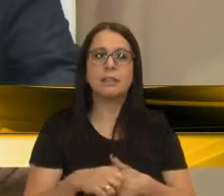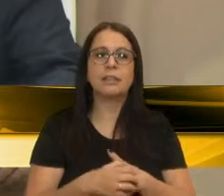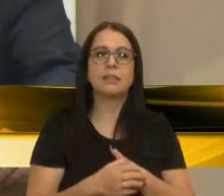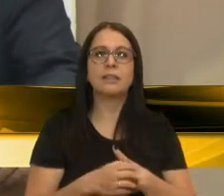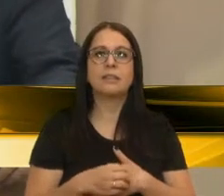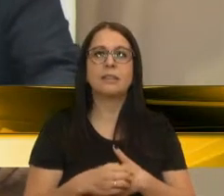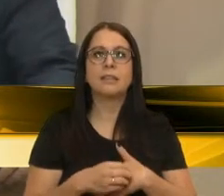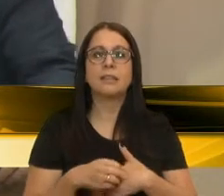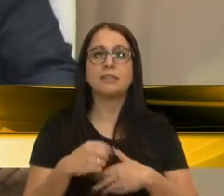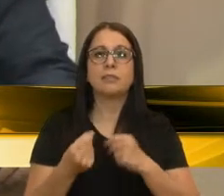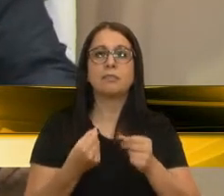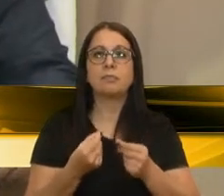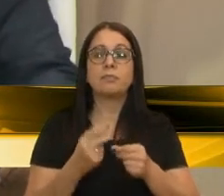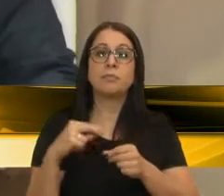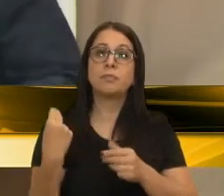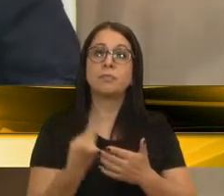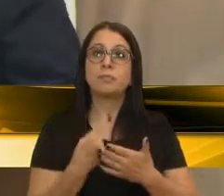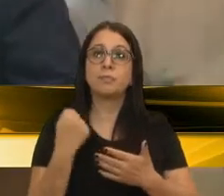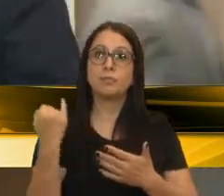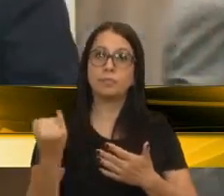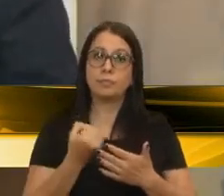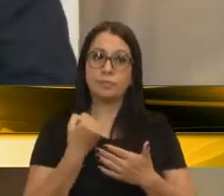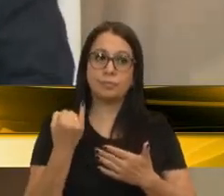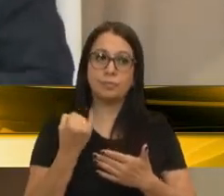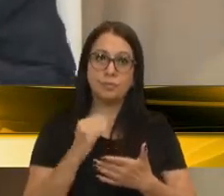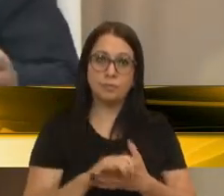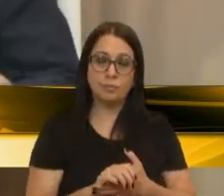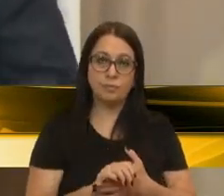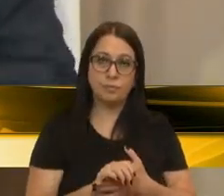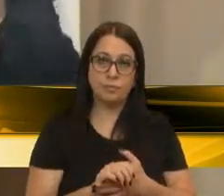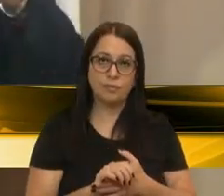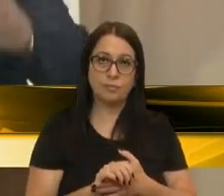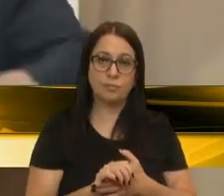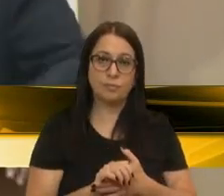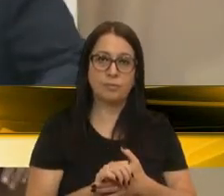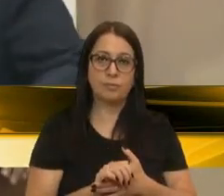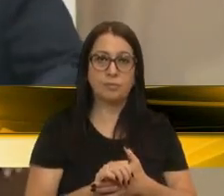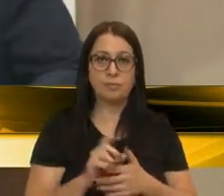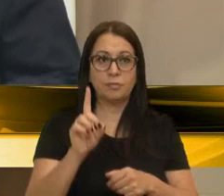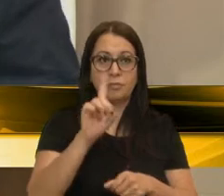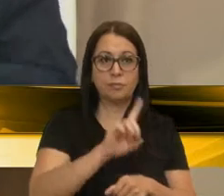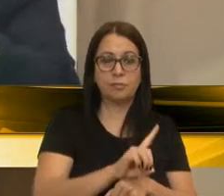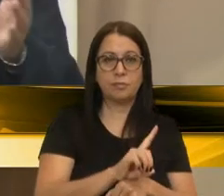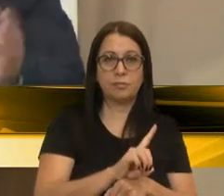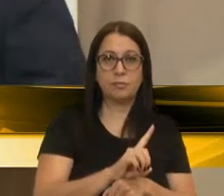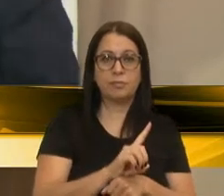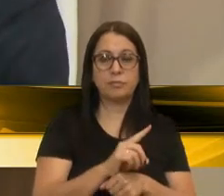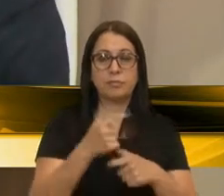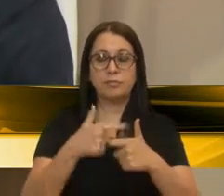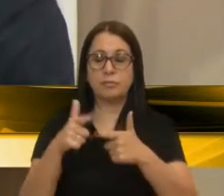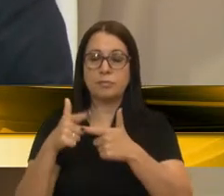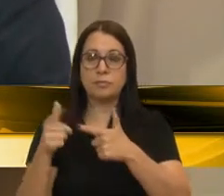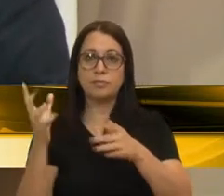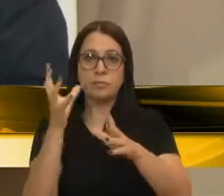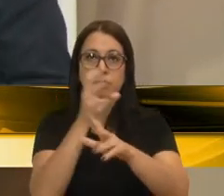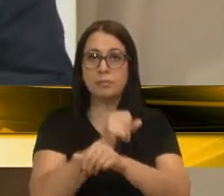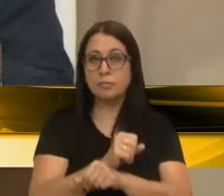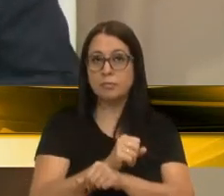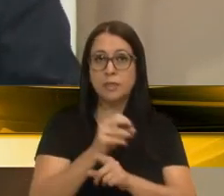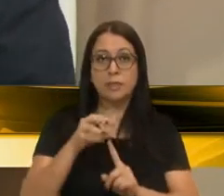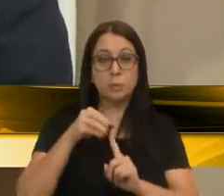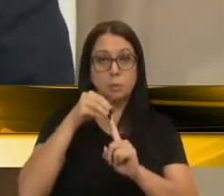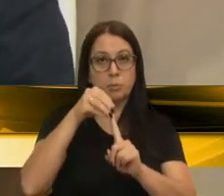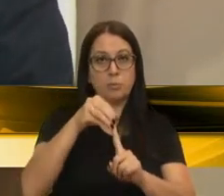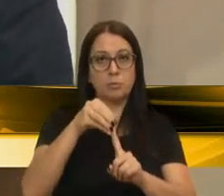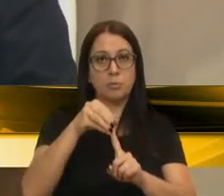equipe técnica dela. Então, para nós é importante. E, assim, em poucos dias deu um problema com os animais aí, principalmente o que